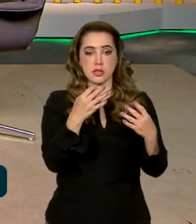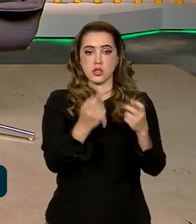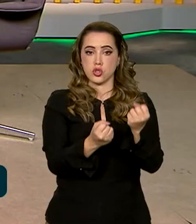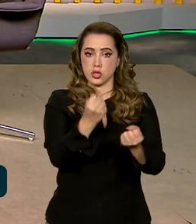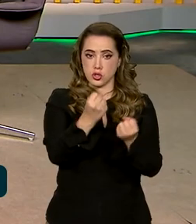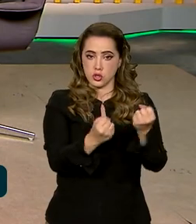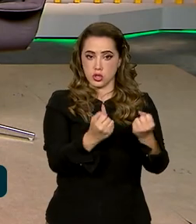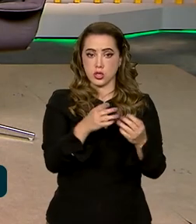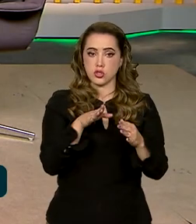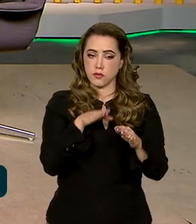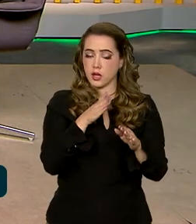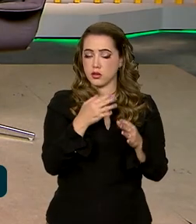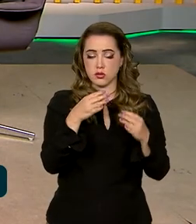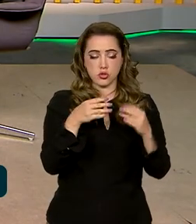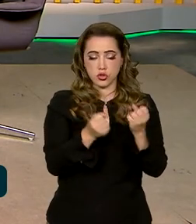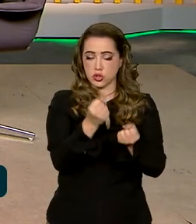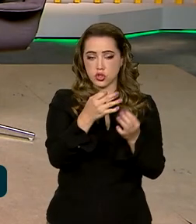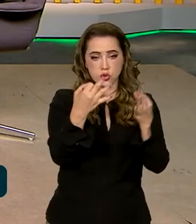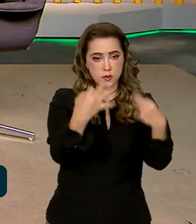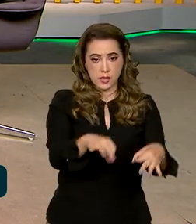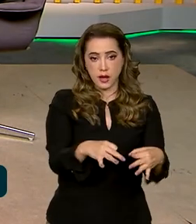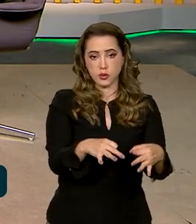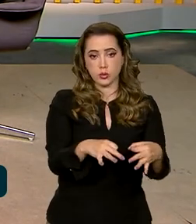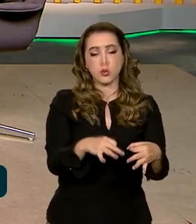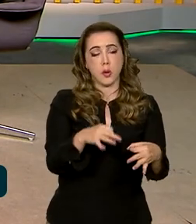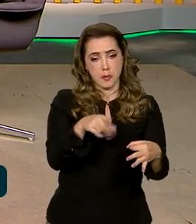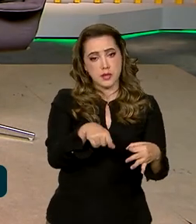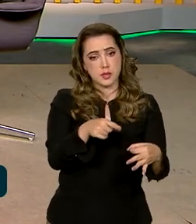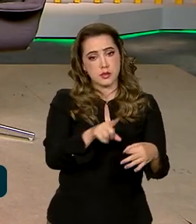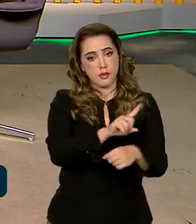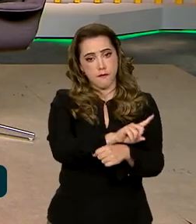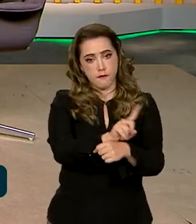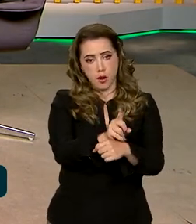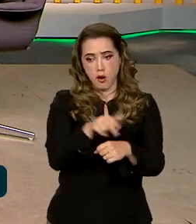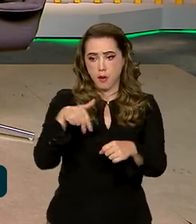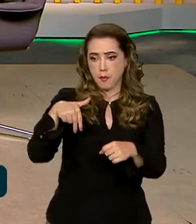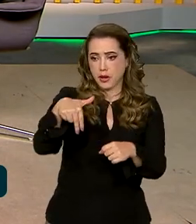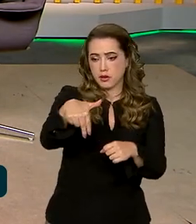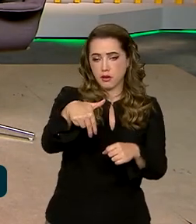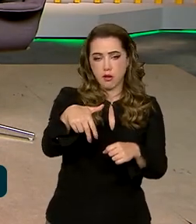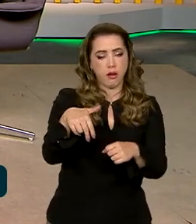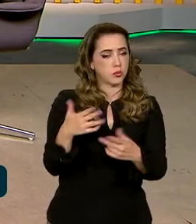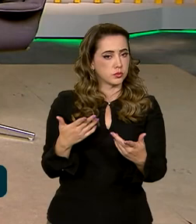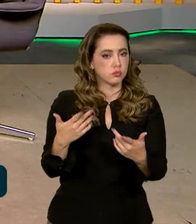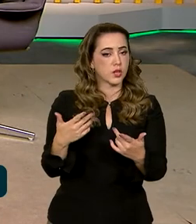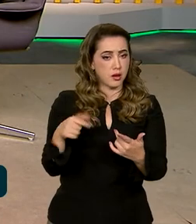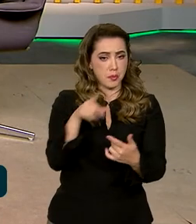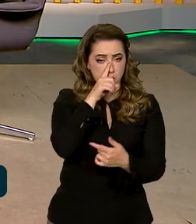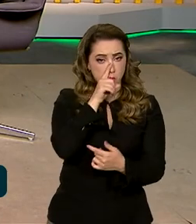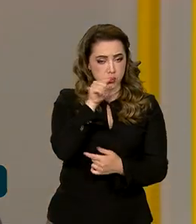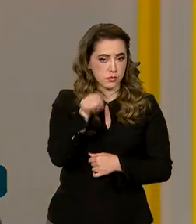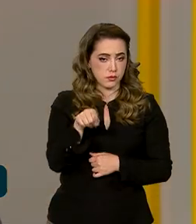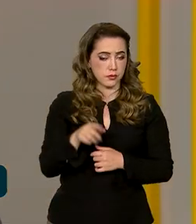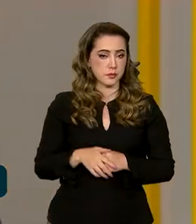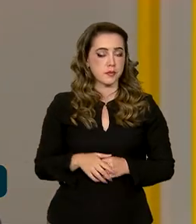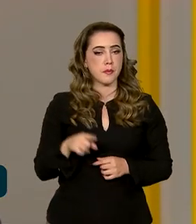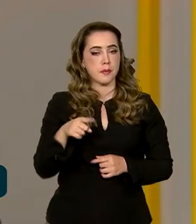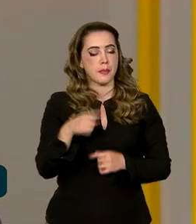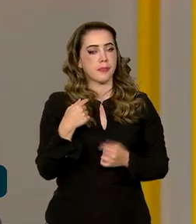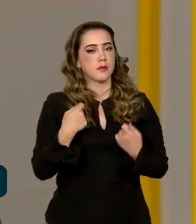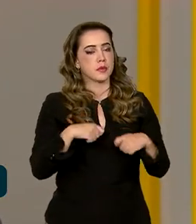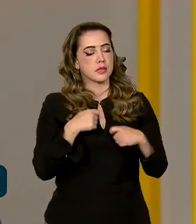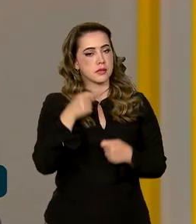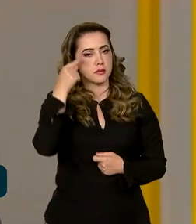sabe que não é assim que funciona. é, infelizmente não Todos nós erramos, isso já é um consenso na área do trânsito, a gente tem que partir do